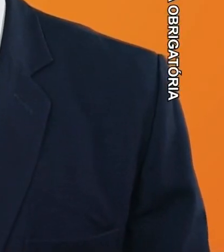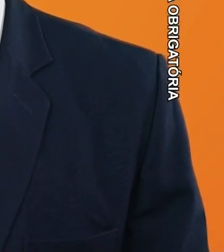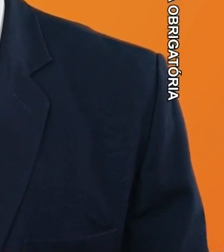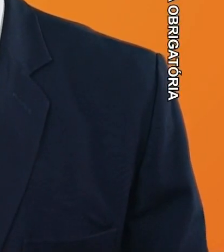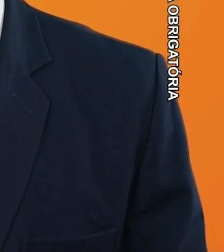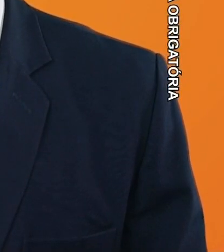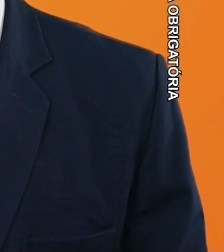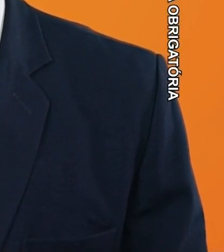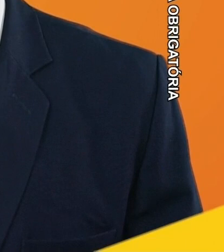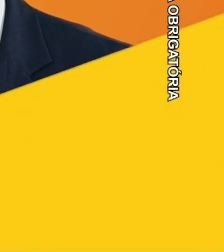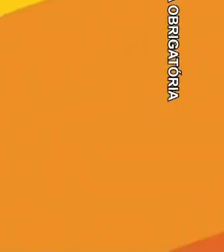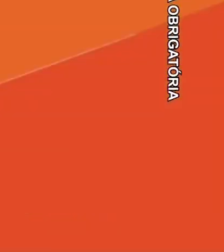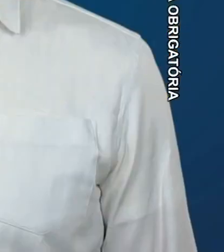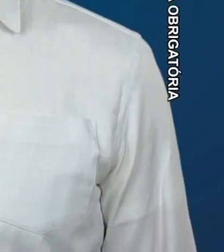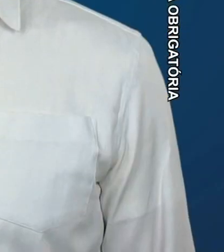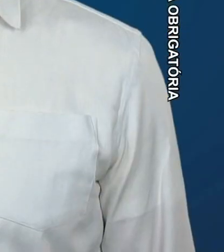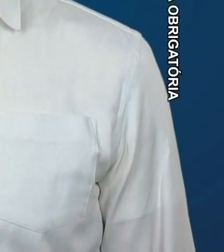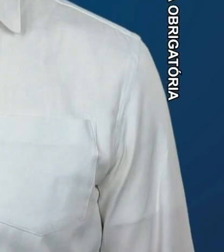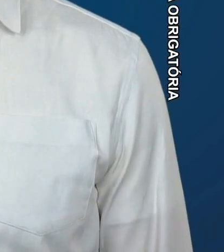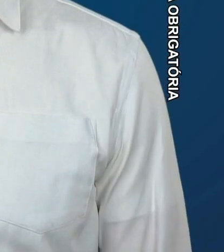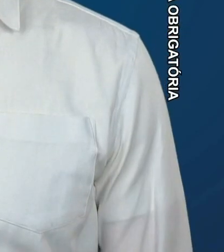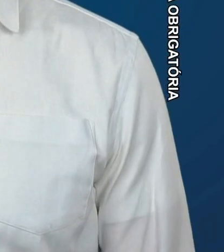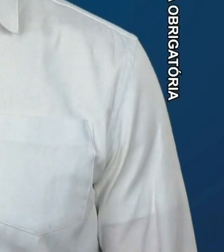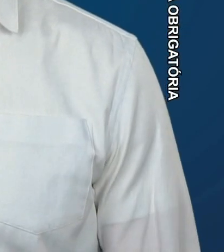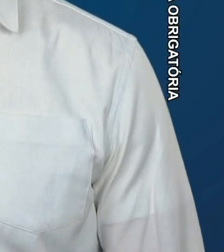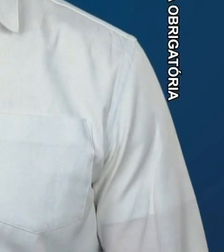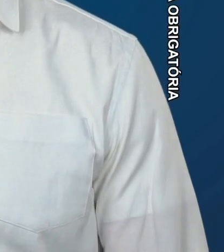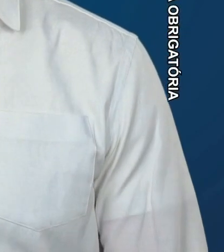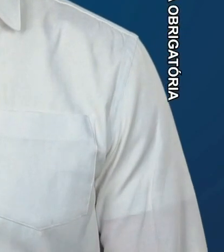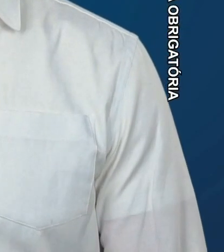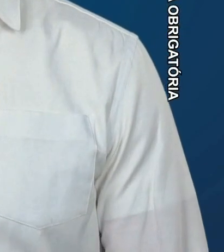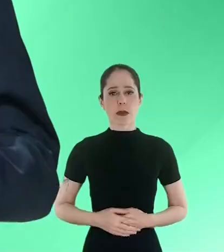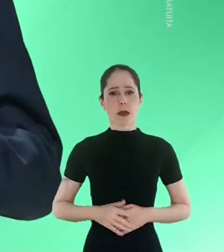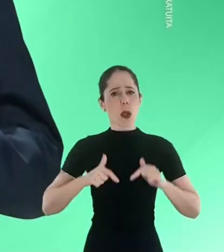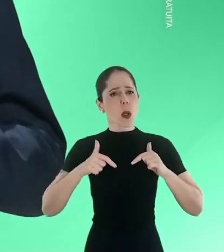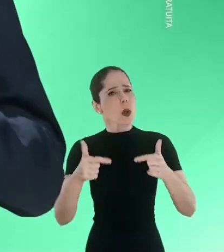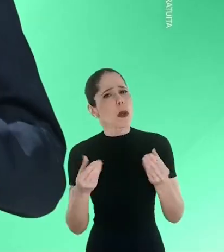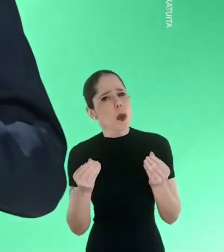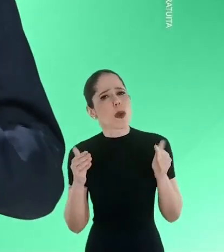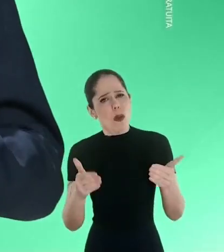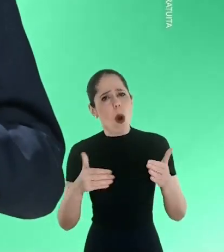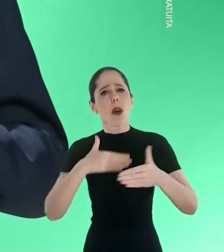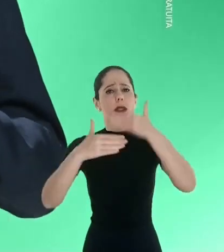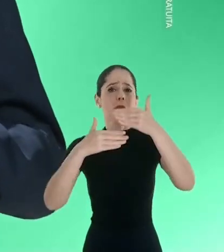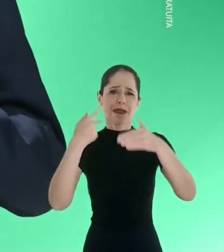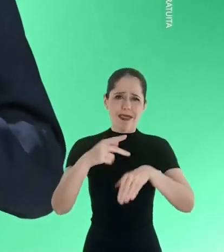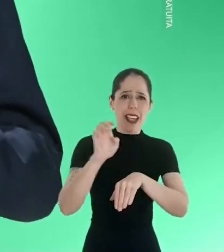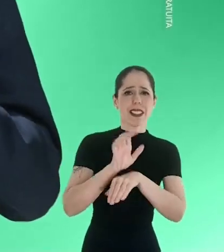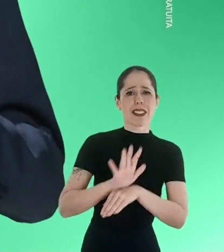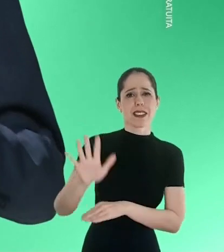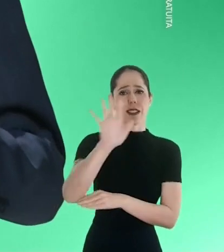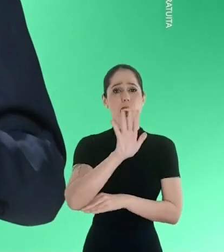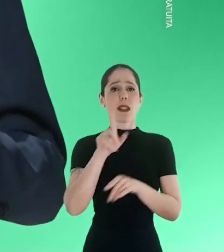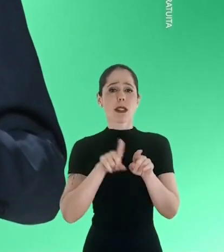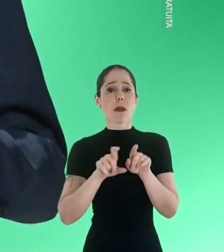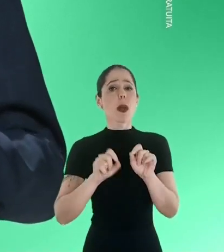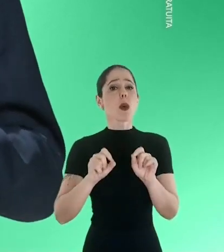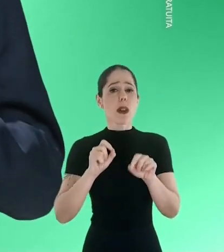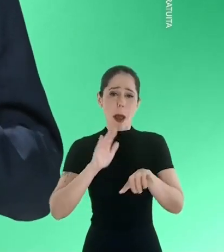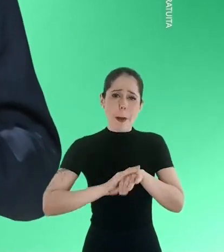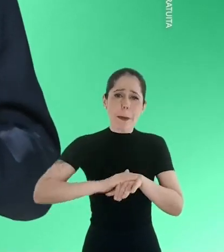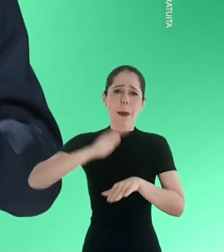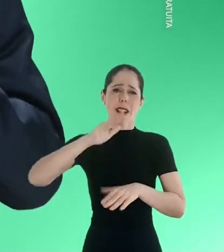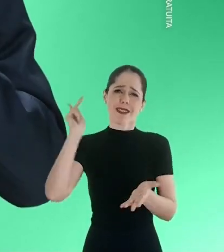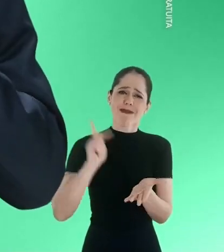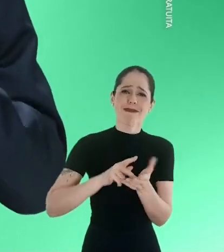Giuseppe Riesgo, 3500. Felipe Camosato, 30 mil. Lutei muito pelo desenvolvimento de nosso Estado